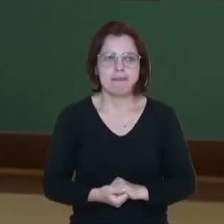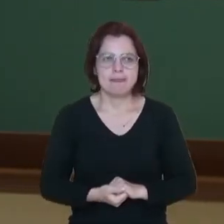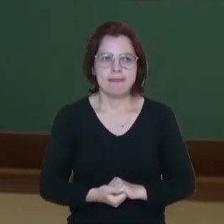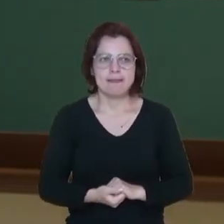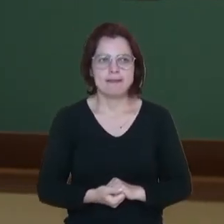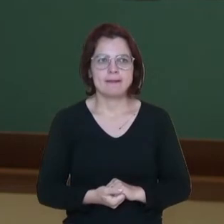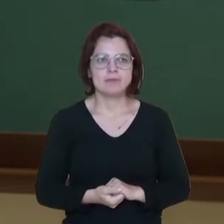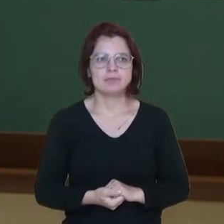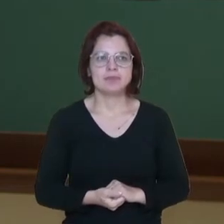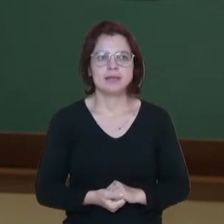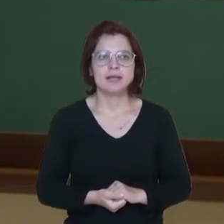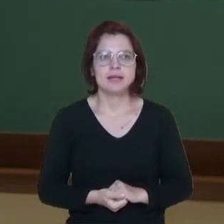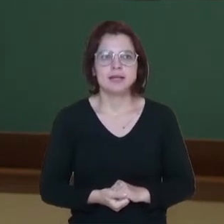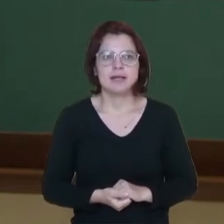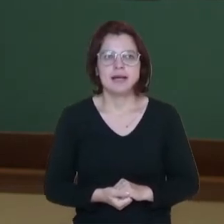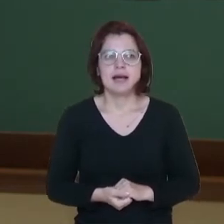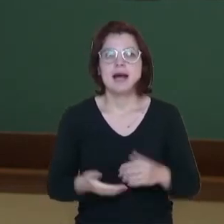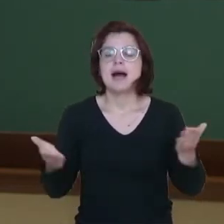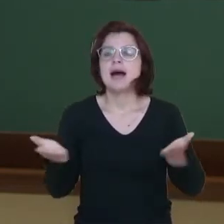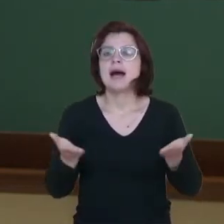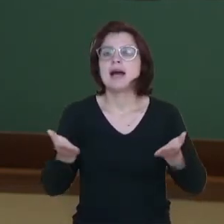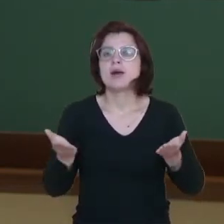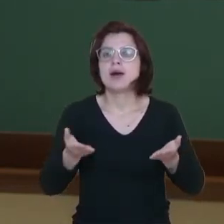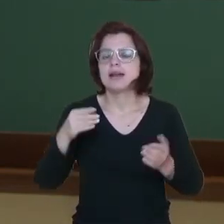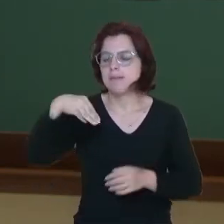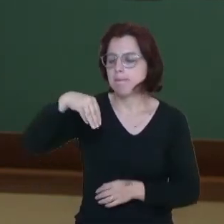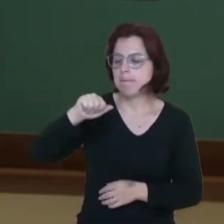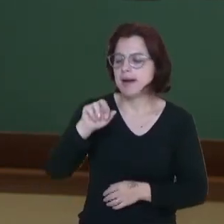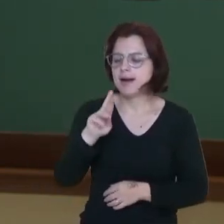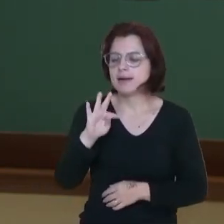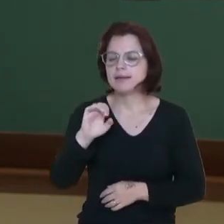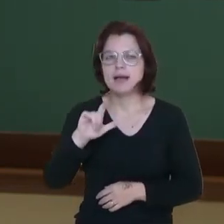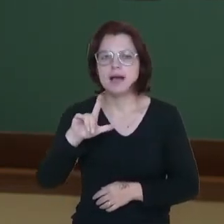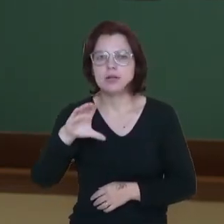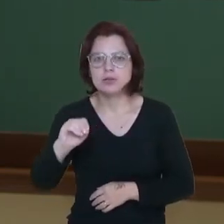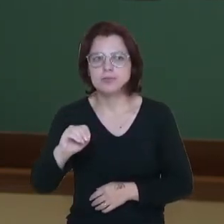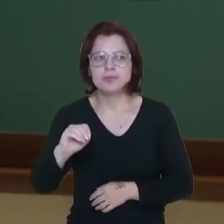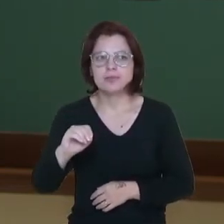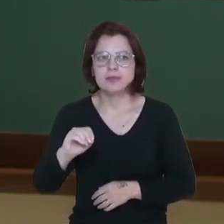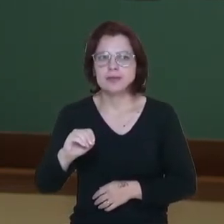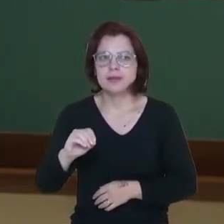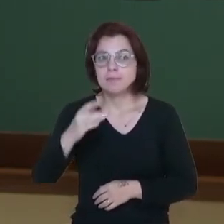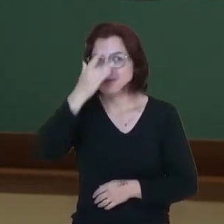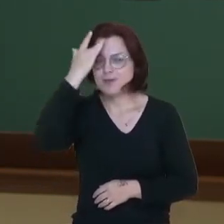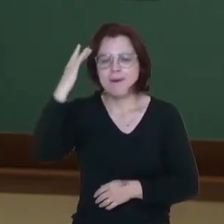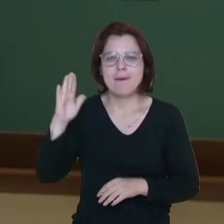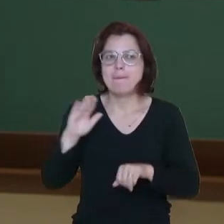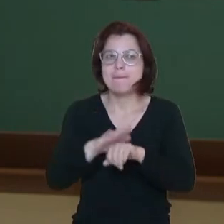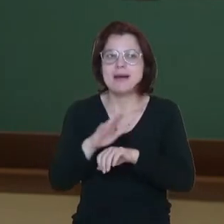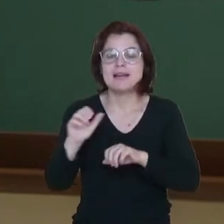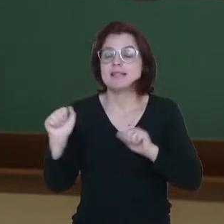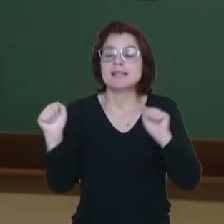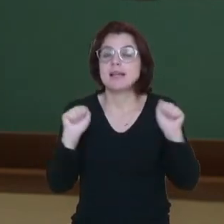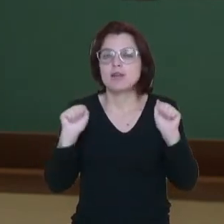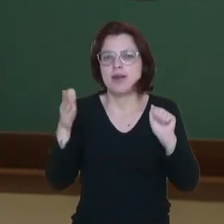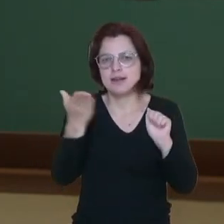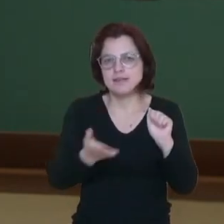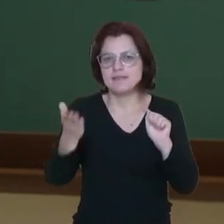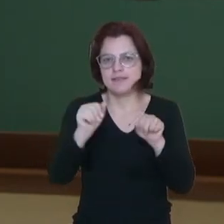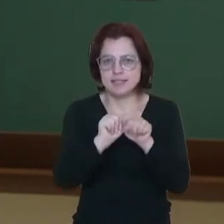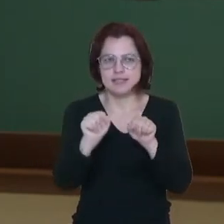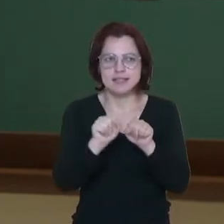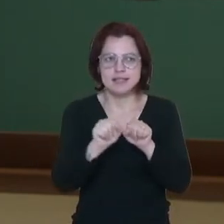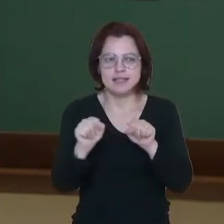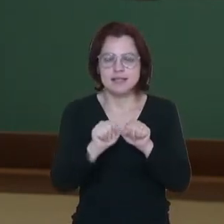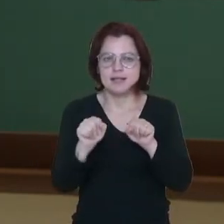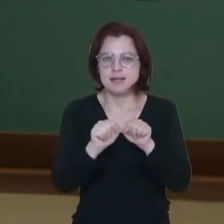Agora, o martelo. O martelo, acho que é um dos golpes aí que o pessoal mais gosta de fazer. Por quê? Porque ele é um